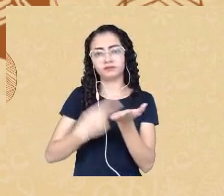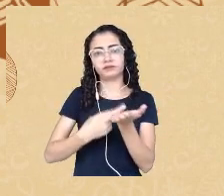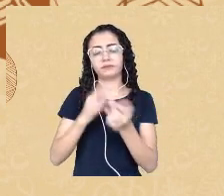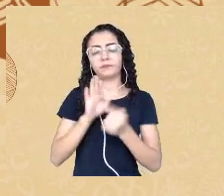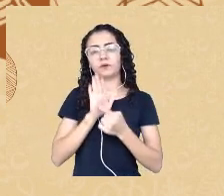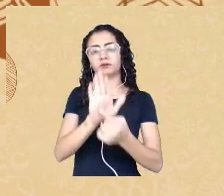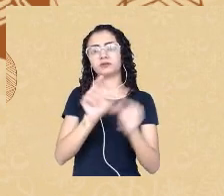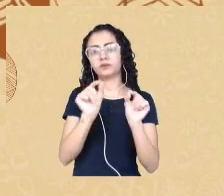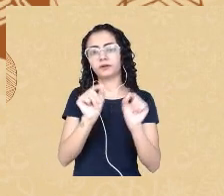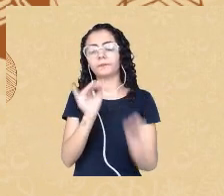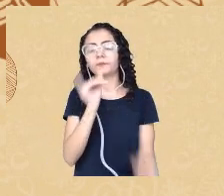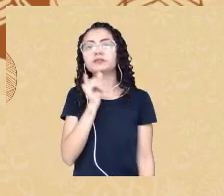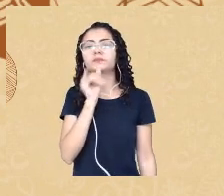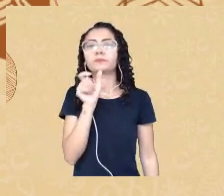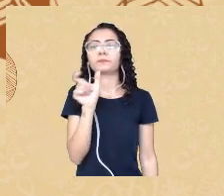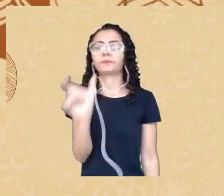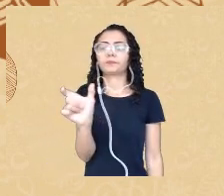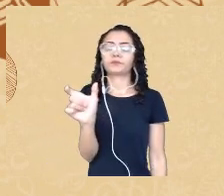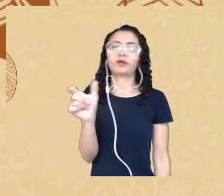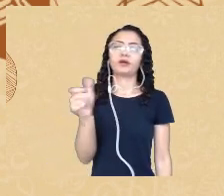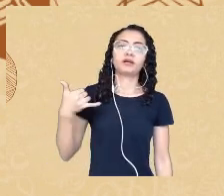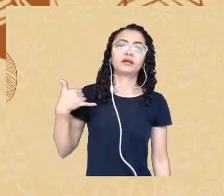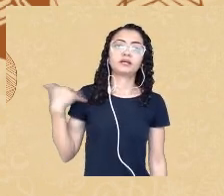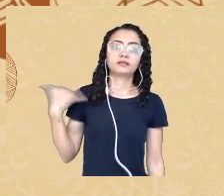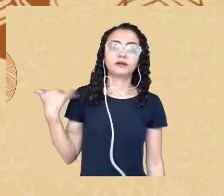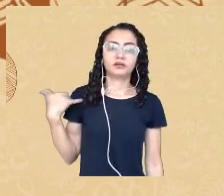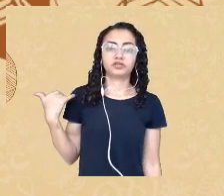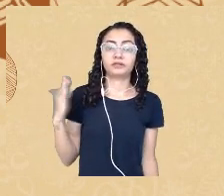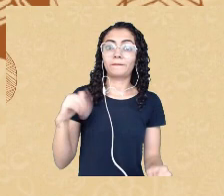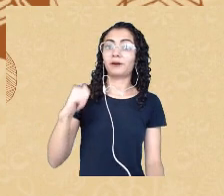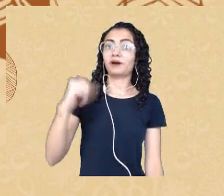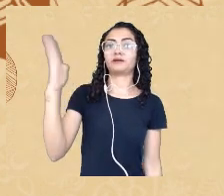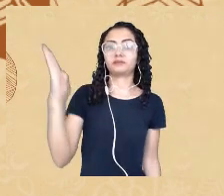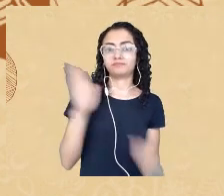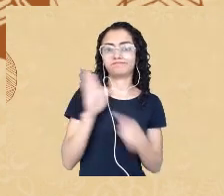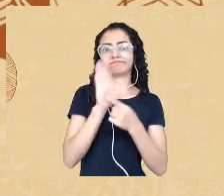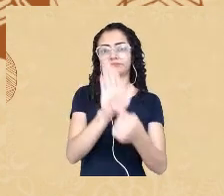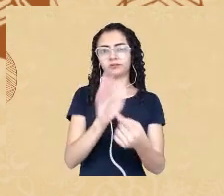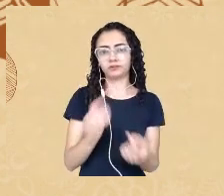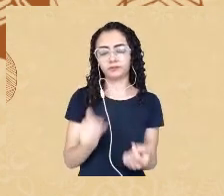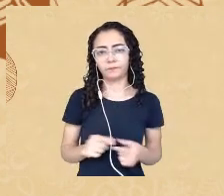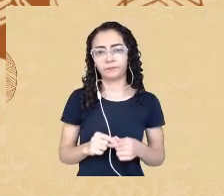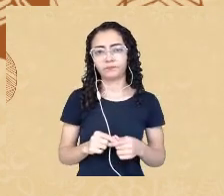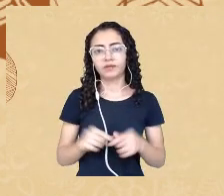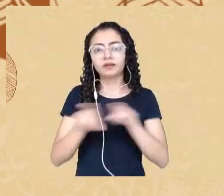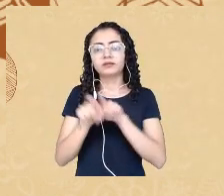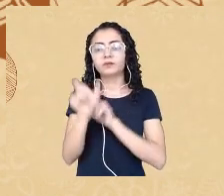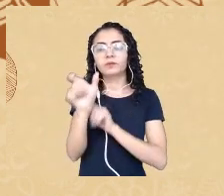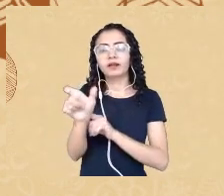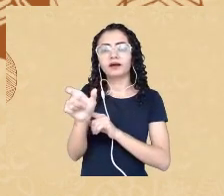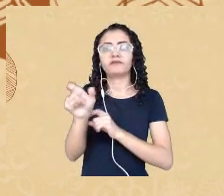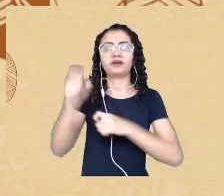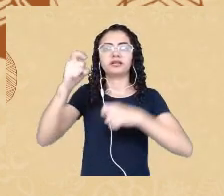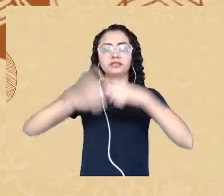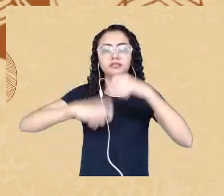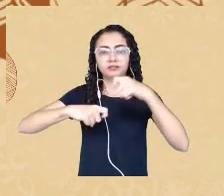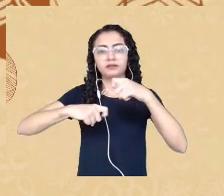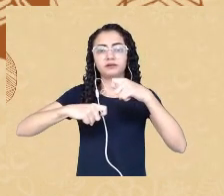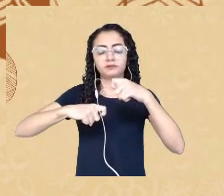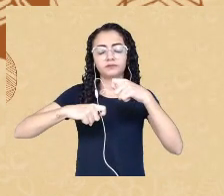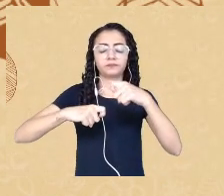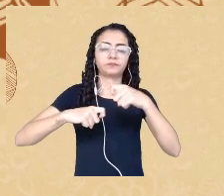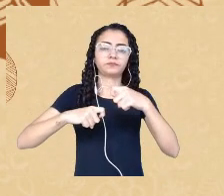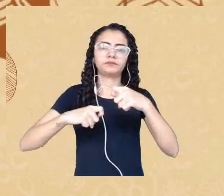palavra idade é a palavra que mais aparece a palavra sete muito vinculada a ela também é uma palavra que